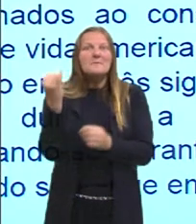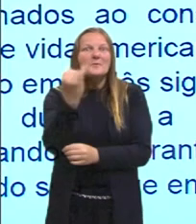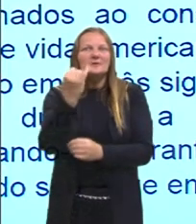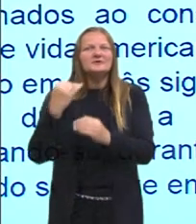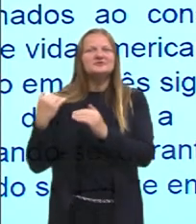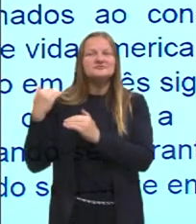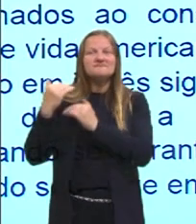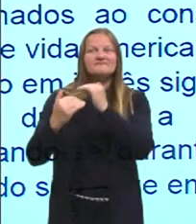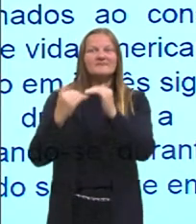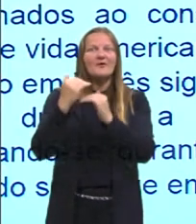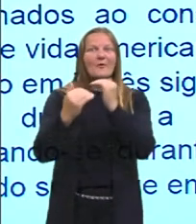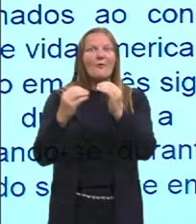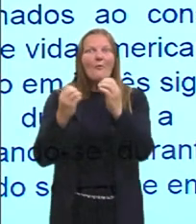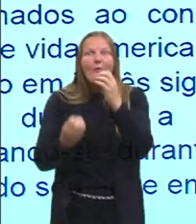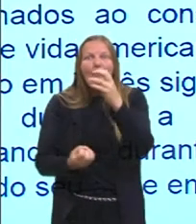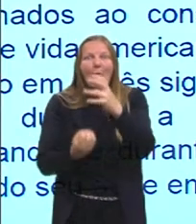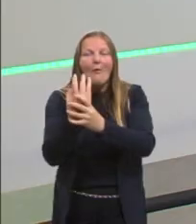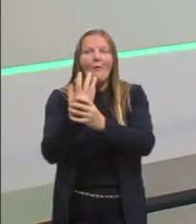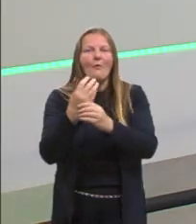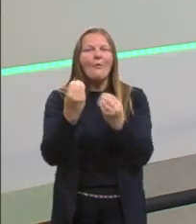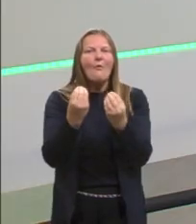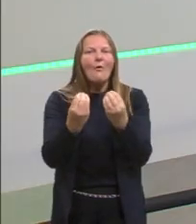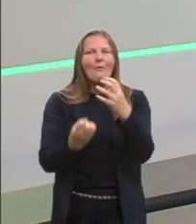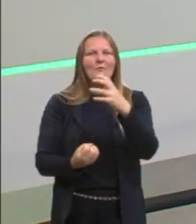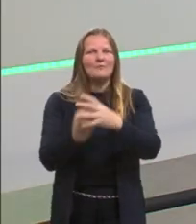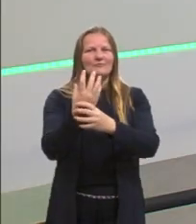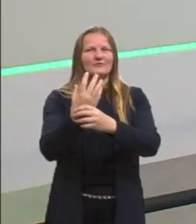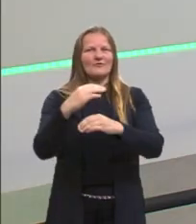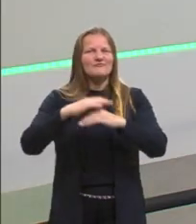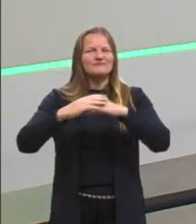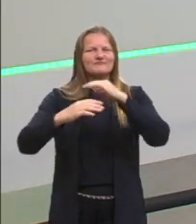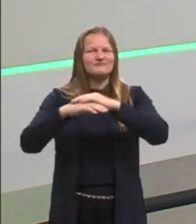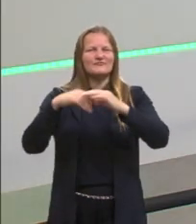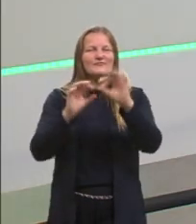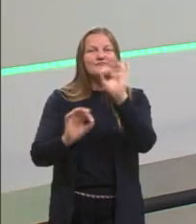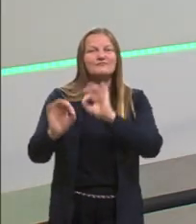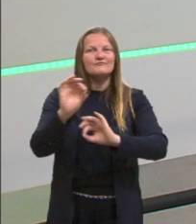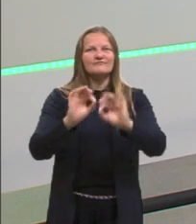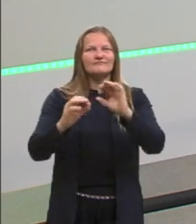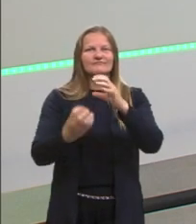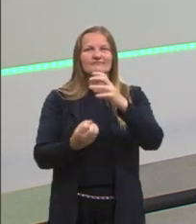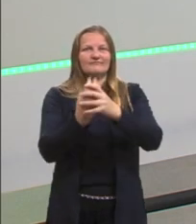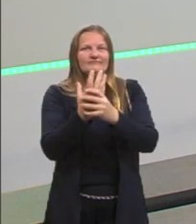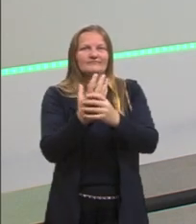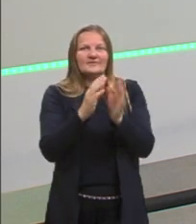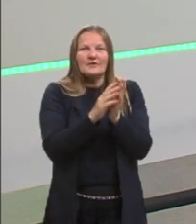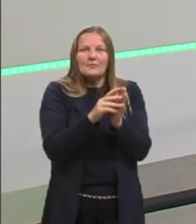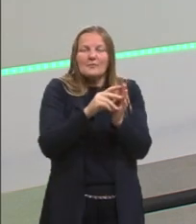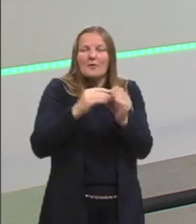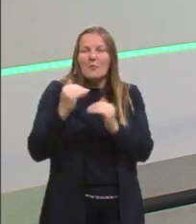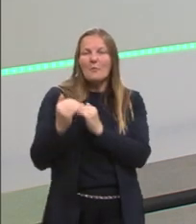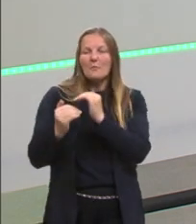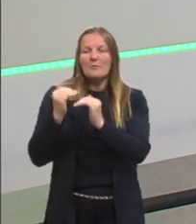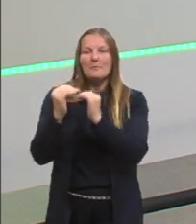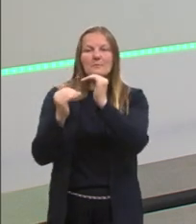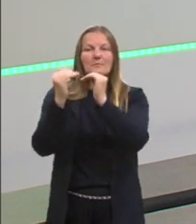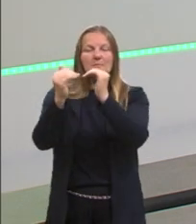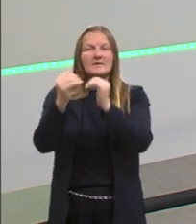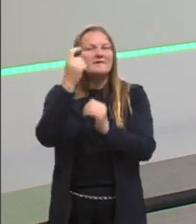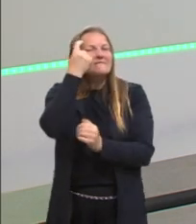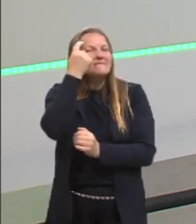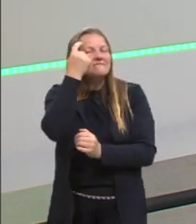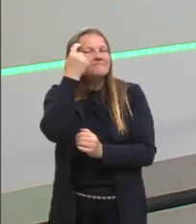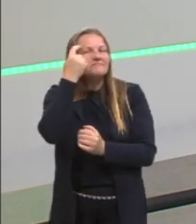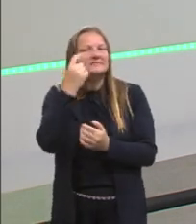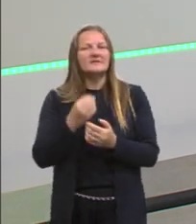O que nos interessa dentro da produção artística deste período da arte conceitual é o processo, é a reflexão,